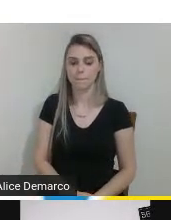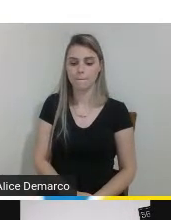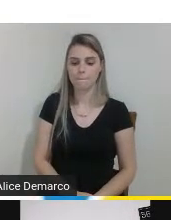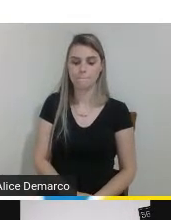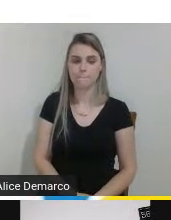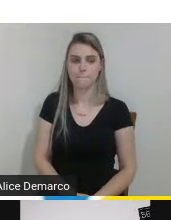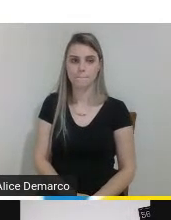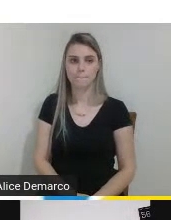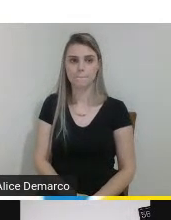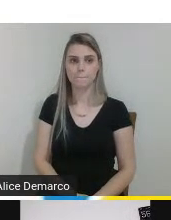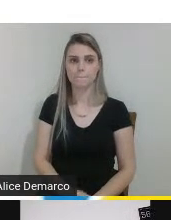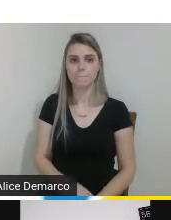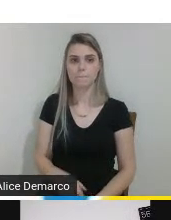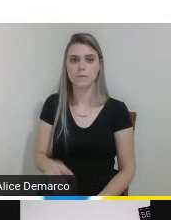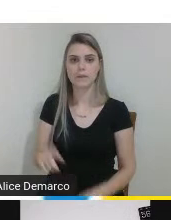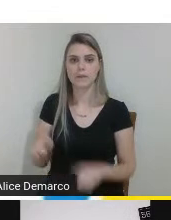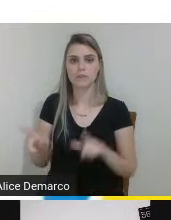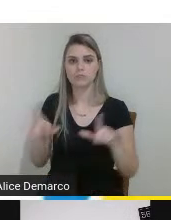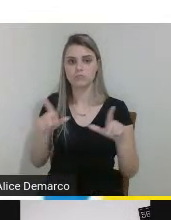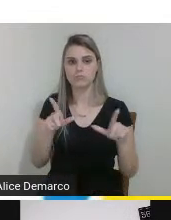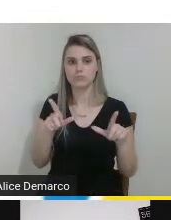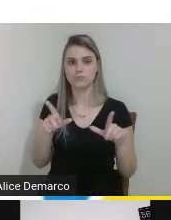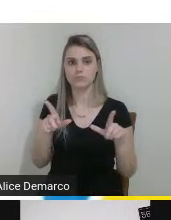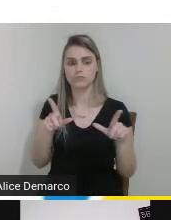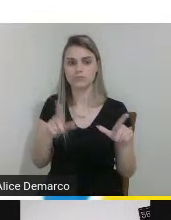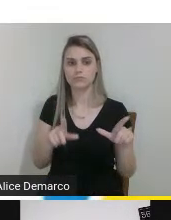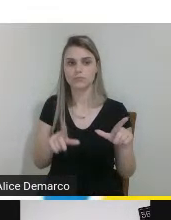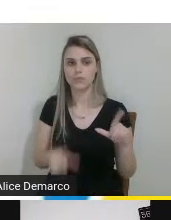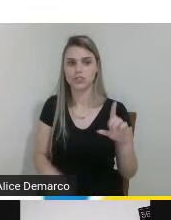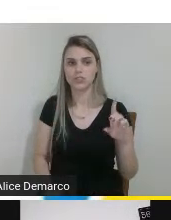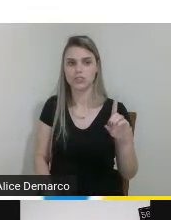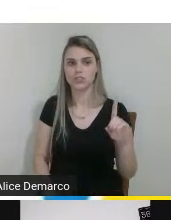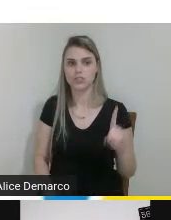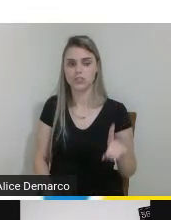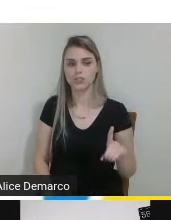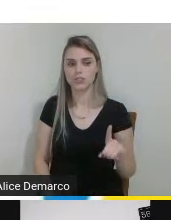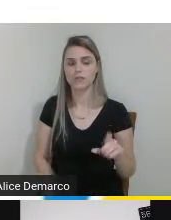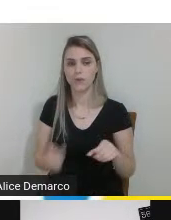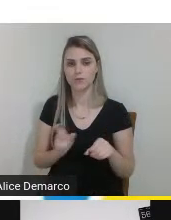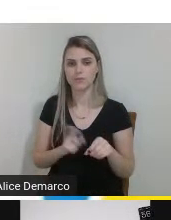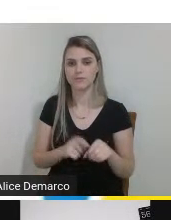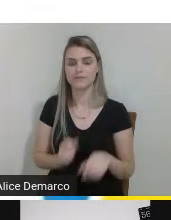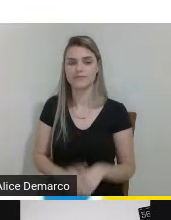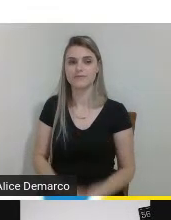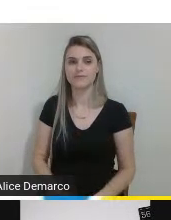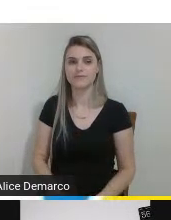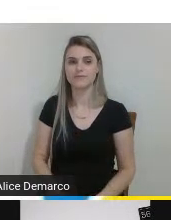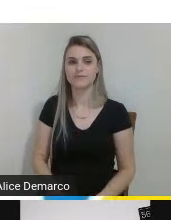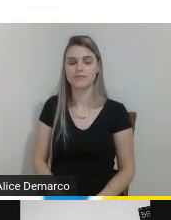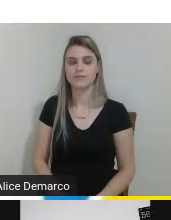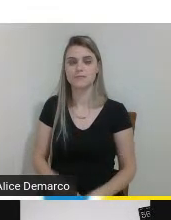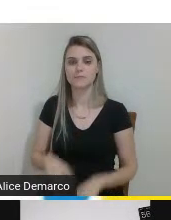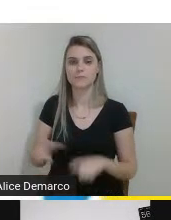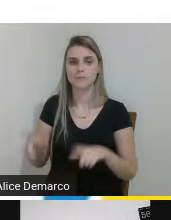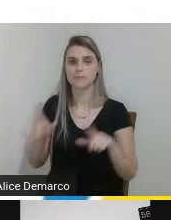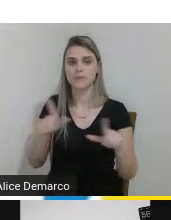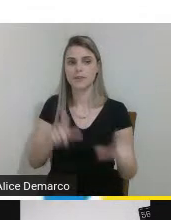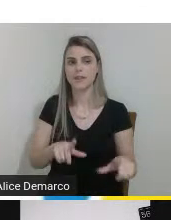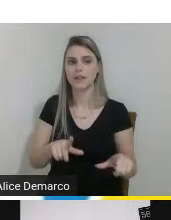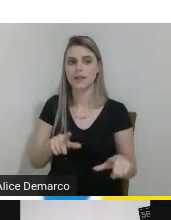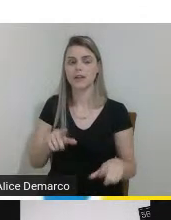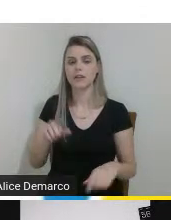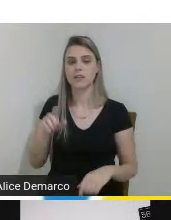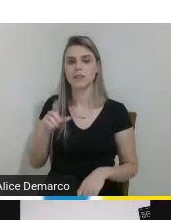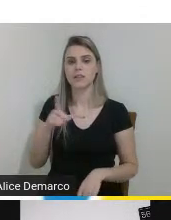no lado direito do slide nós temos uma volta aqui no lado direito nós